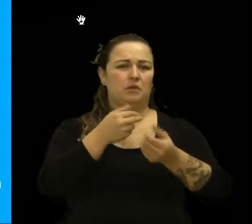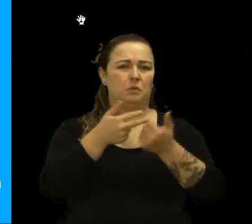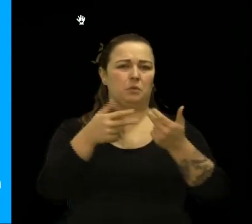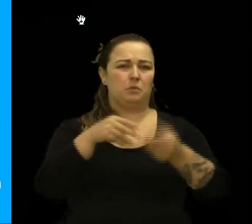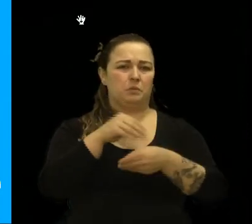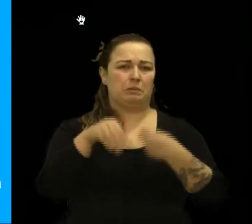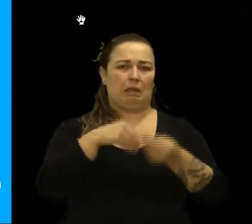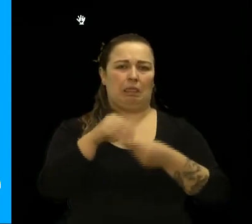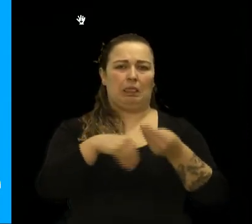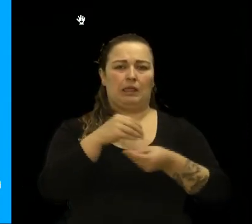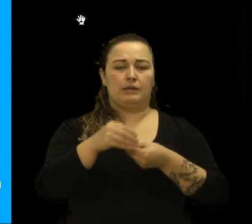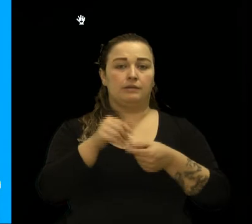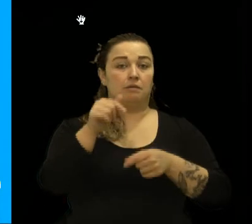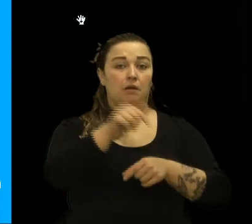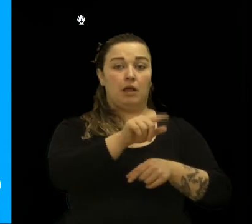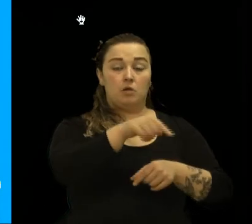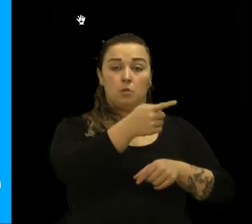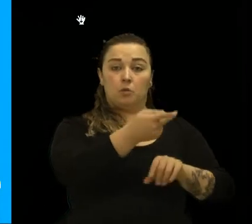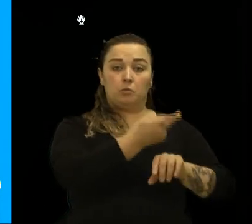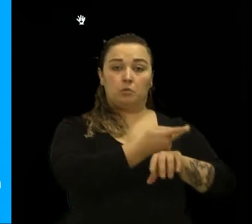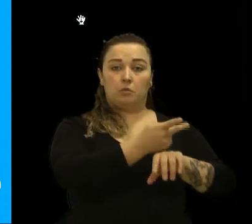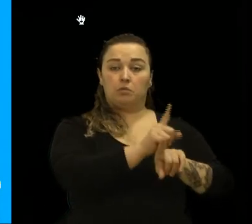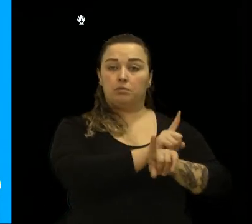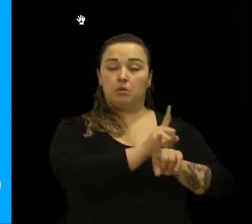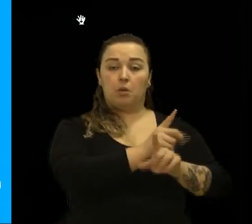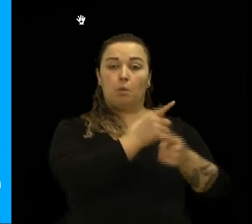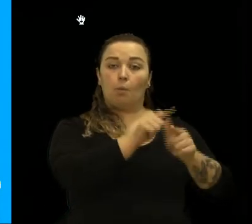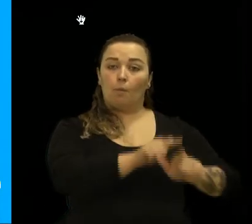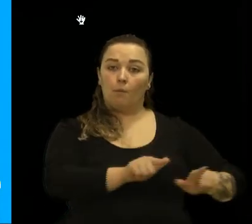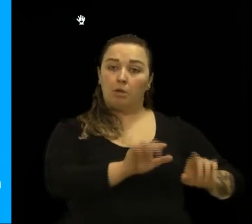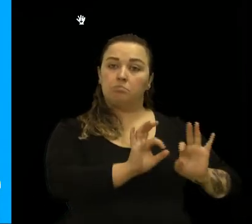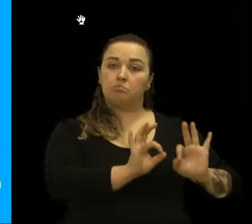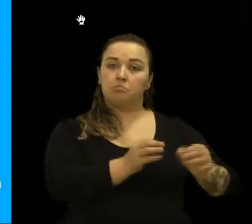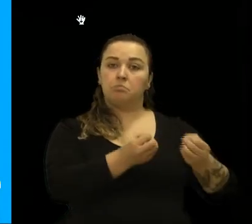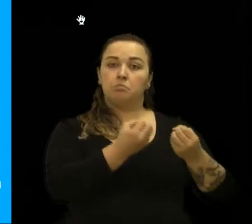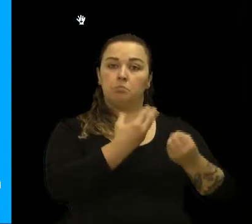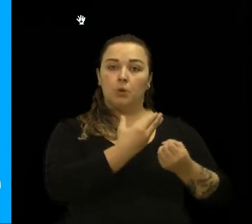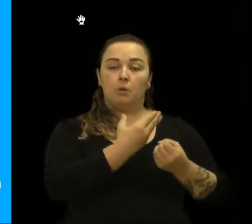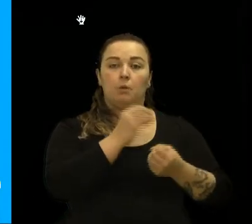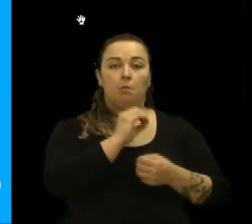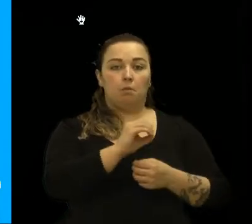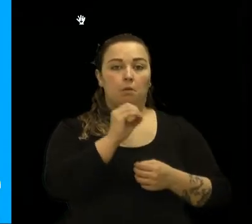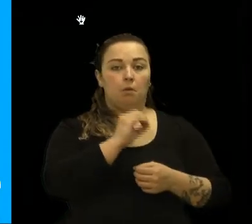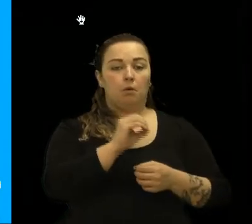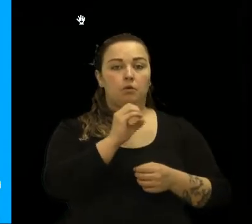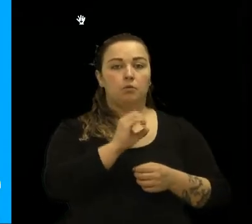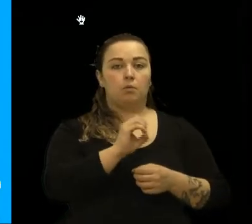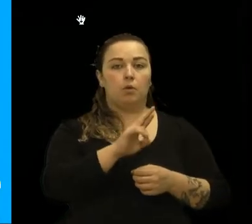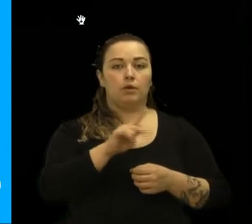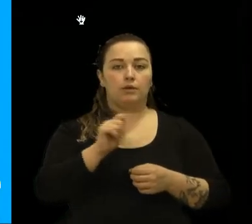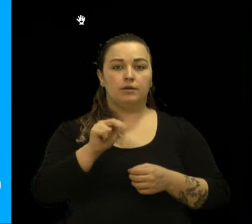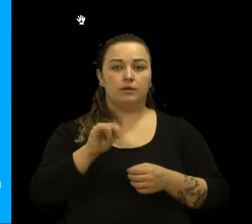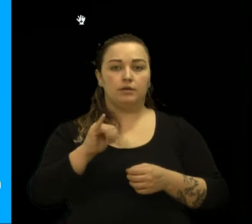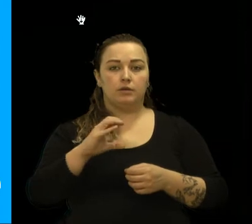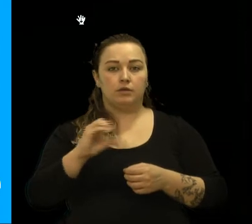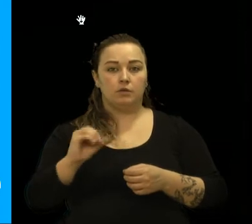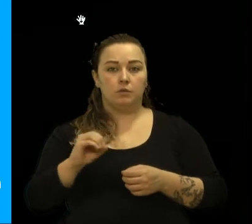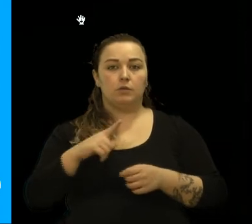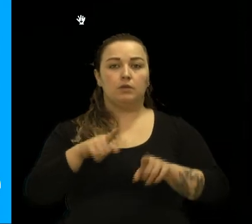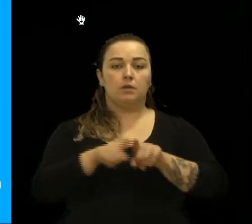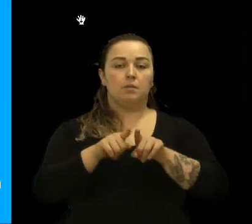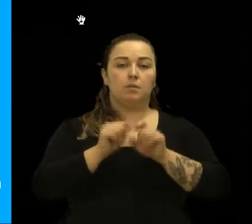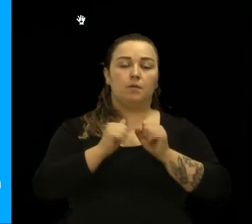E esse produto daria a qualidade da limpeza com baixo custo, com produto orgânico, que contribuiria, inclusive, na